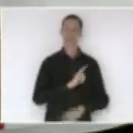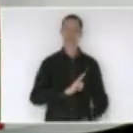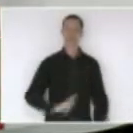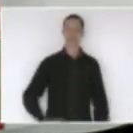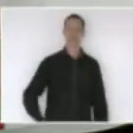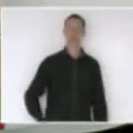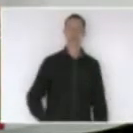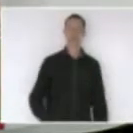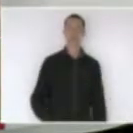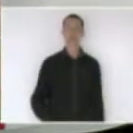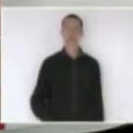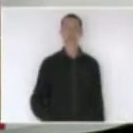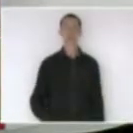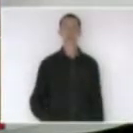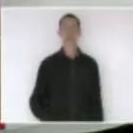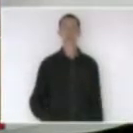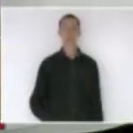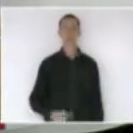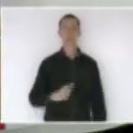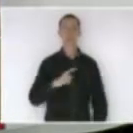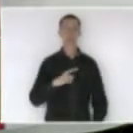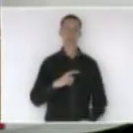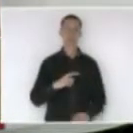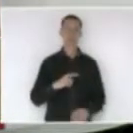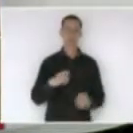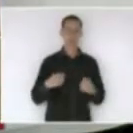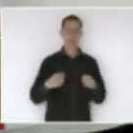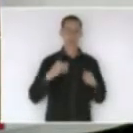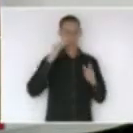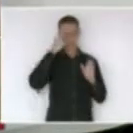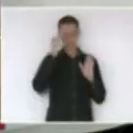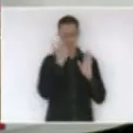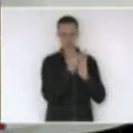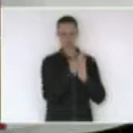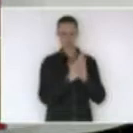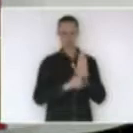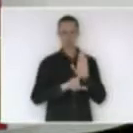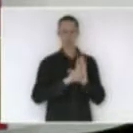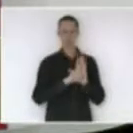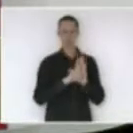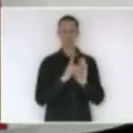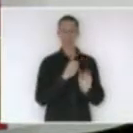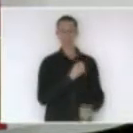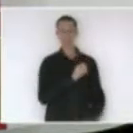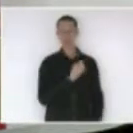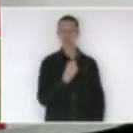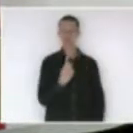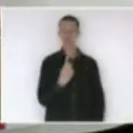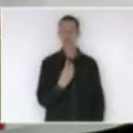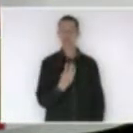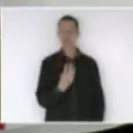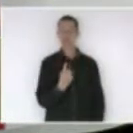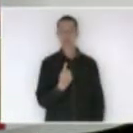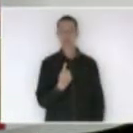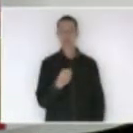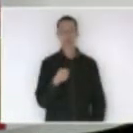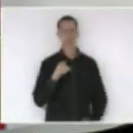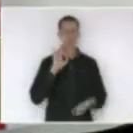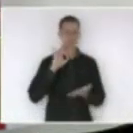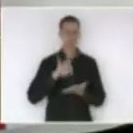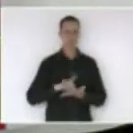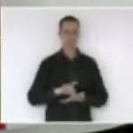a fim de que se dê total cumprimento à lei complementar número 131, 2009, que regulamenta e é